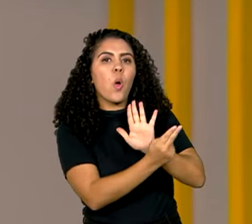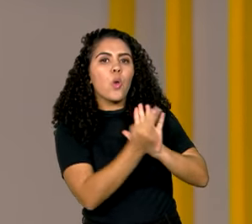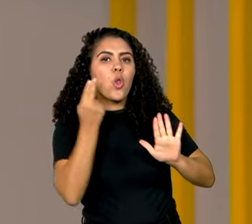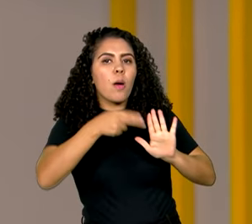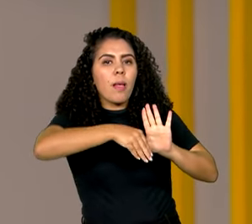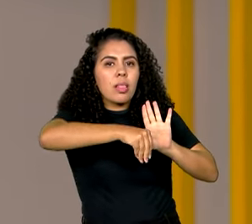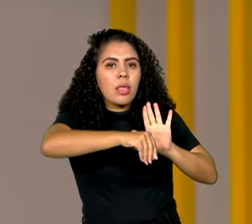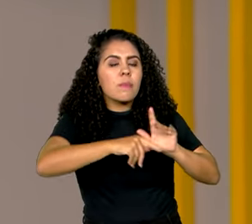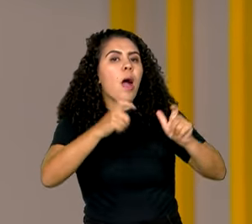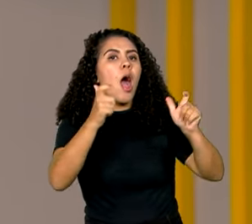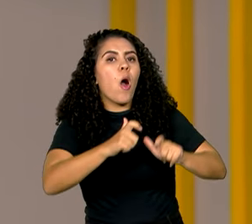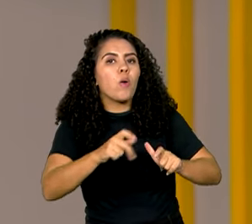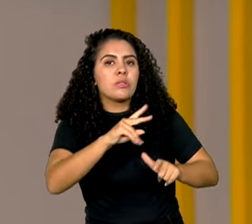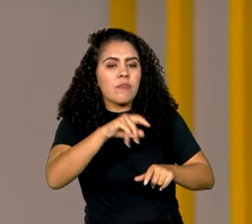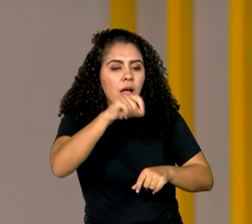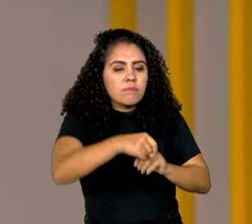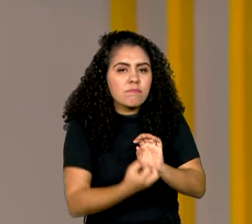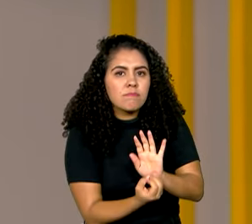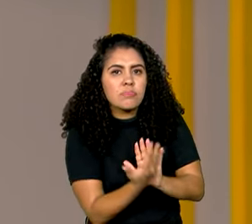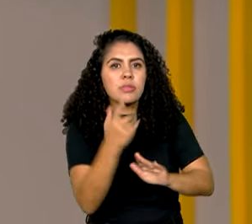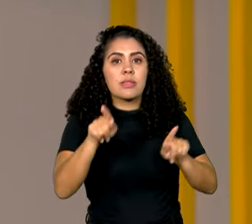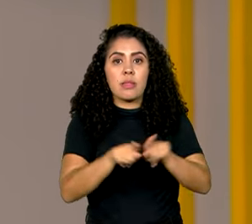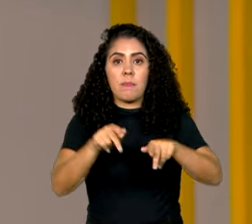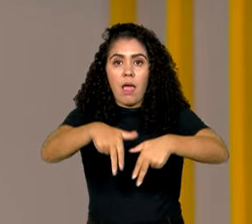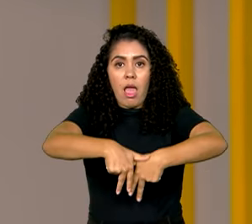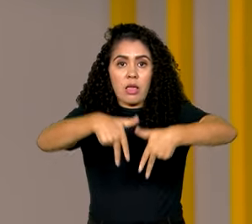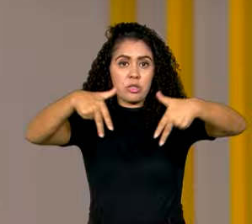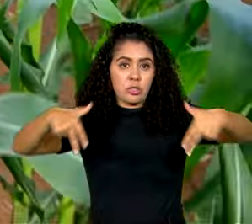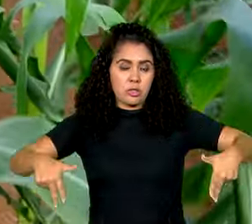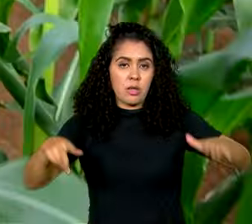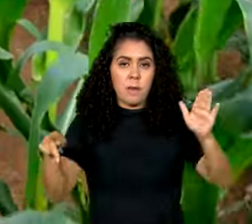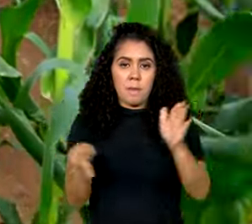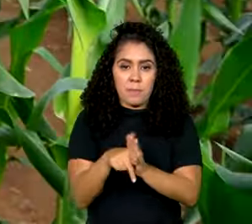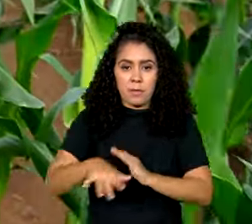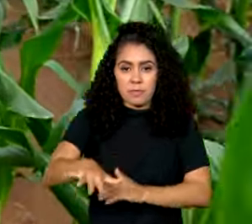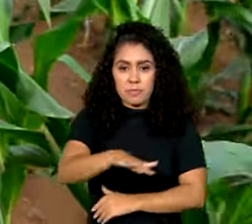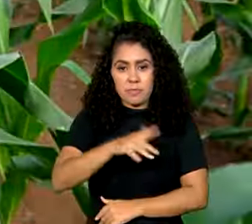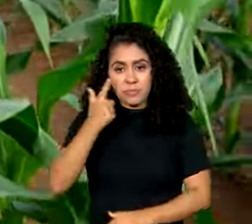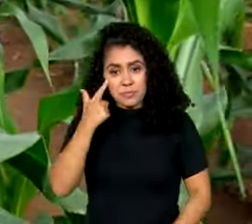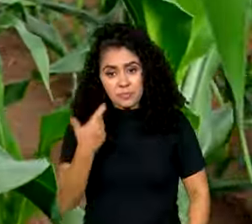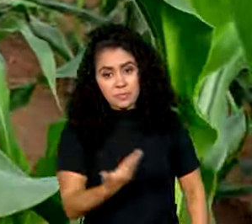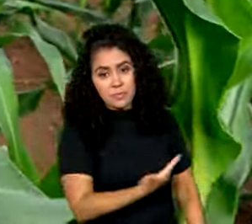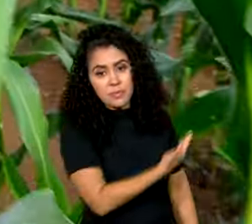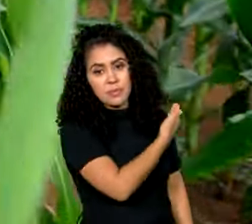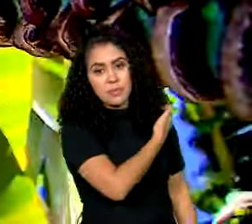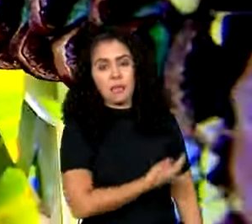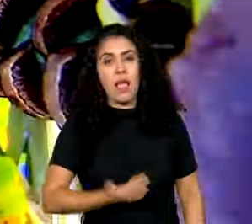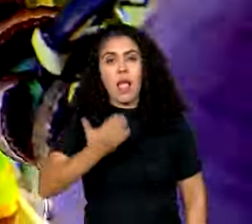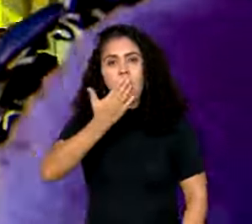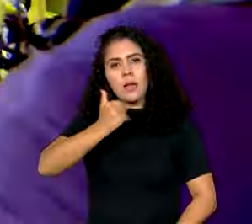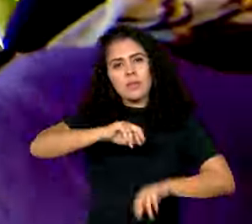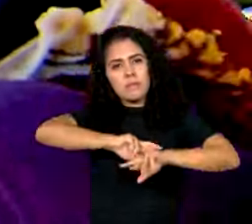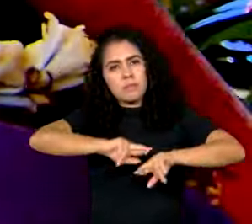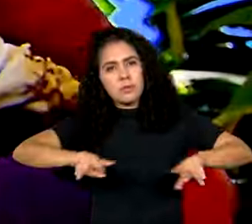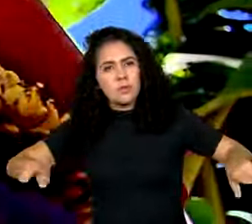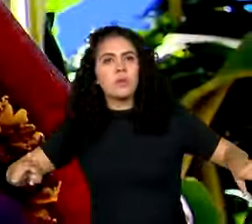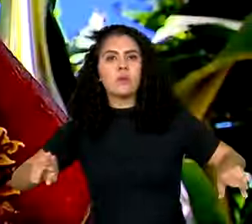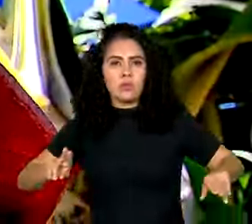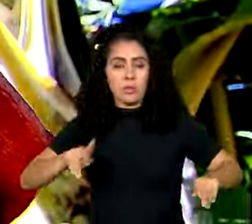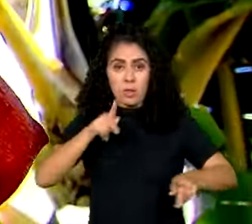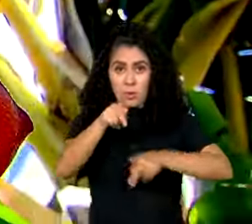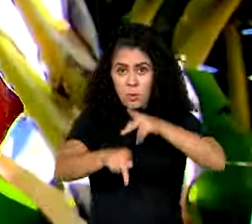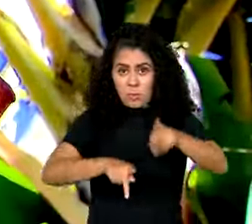produzido e também a etnia que trabalhou na cultura. Grande parte dos alimentos consumidos pela